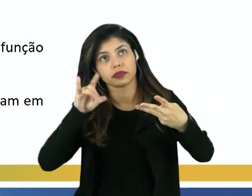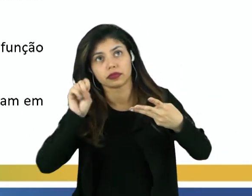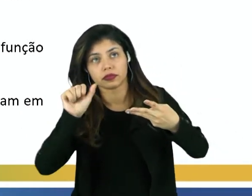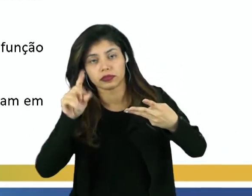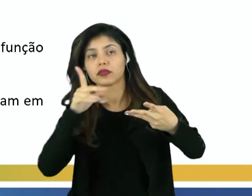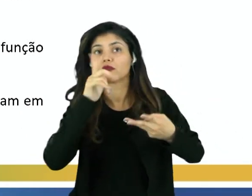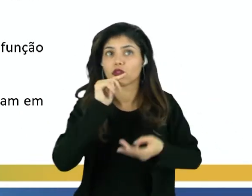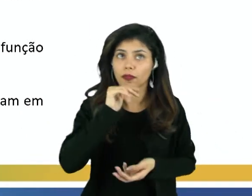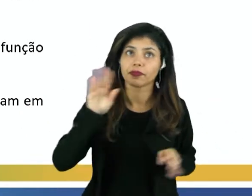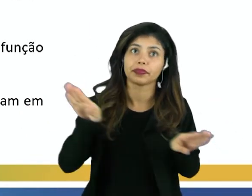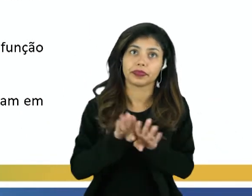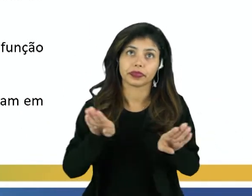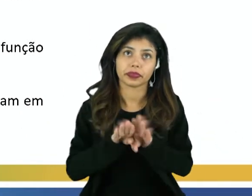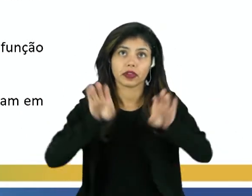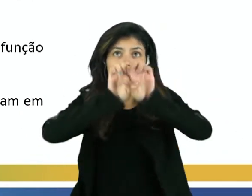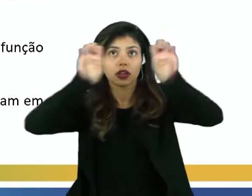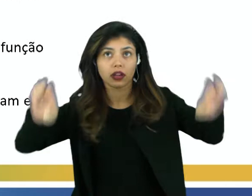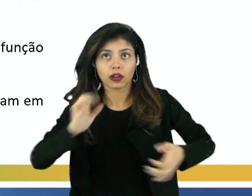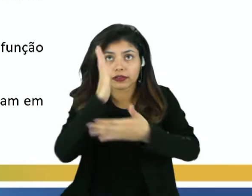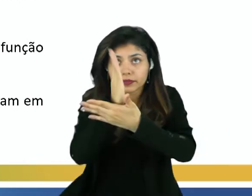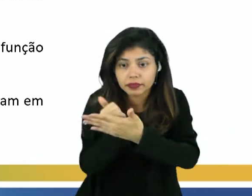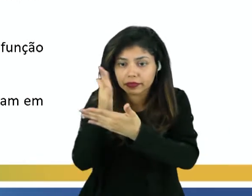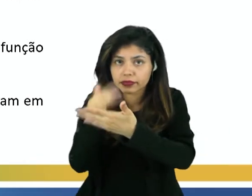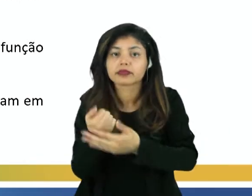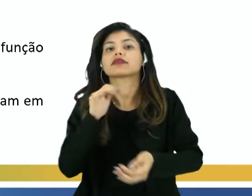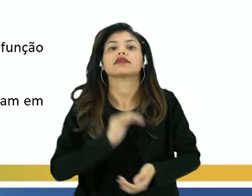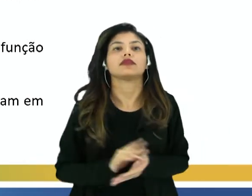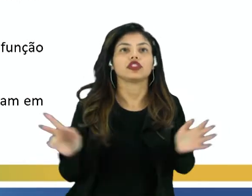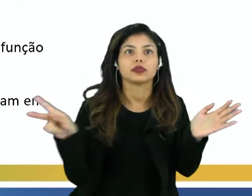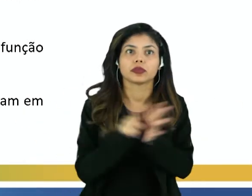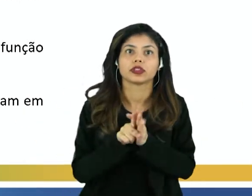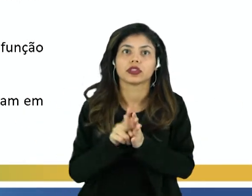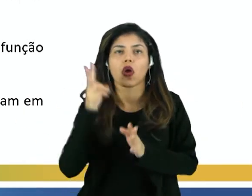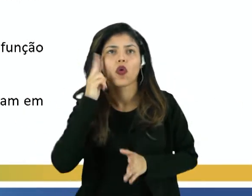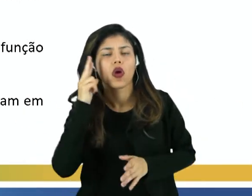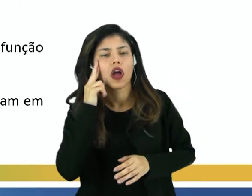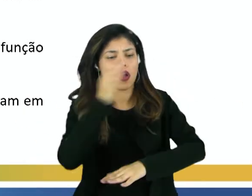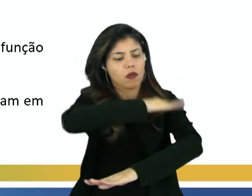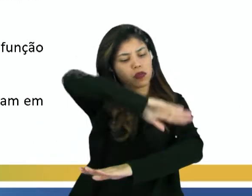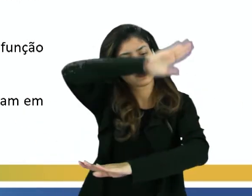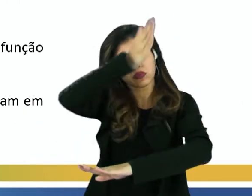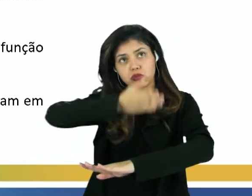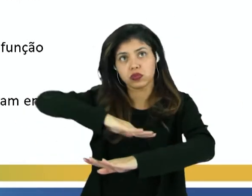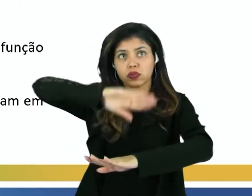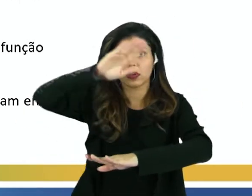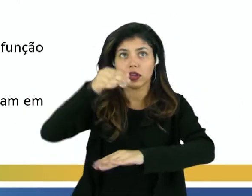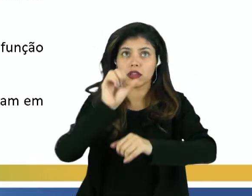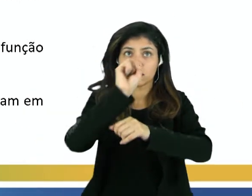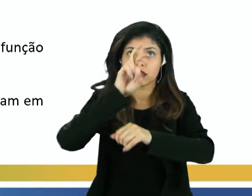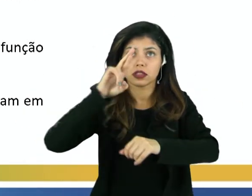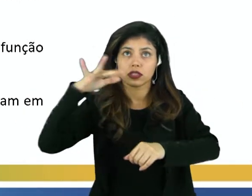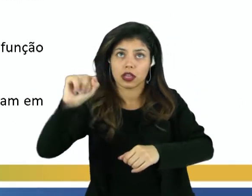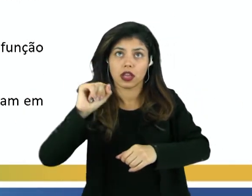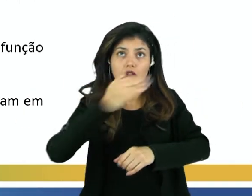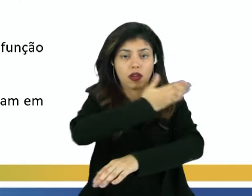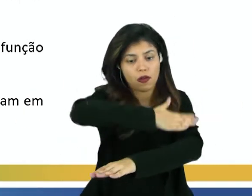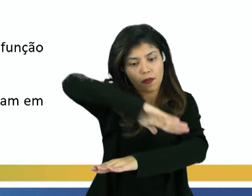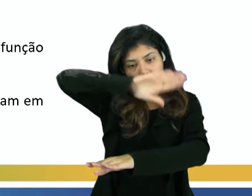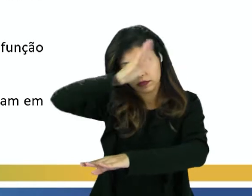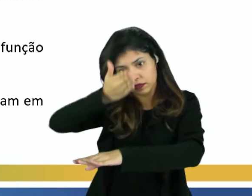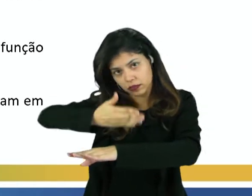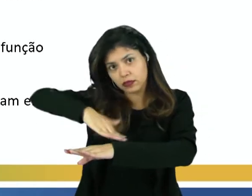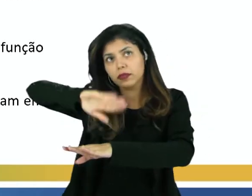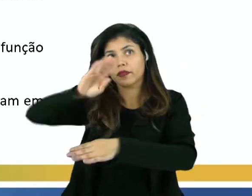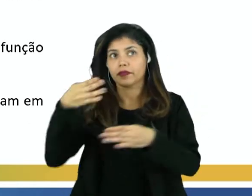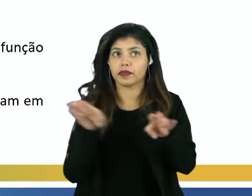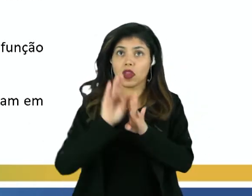tem o papel de dividir as áreas das bacias. Normalmente são morros, serras, picos, montanhas ou outras